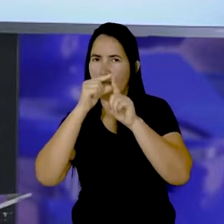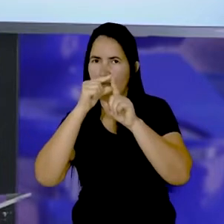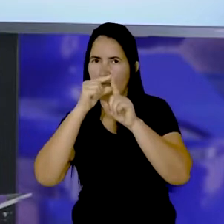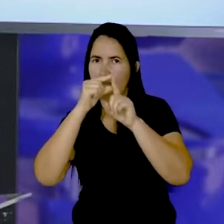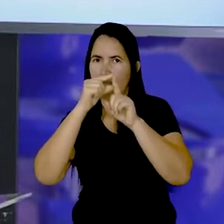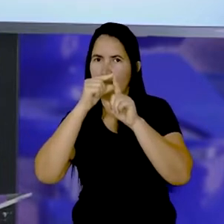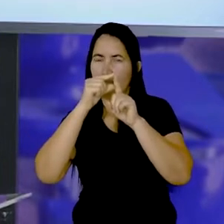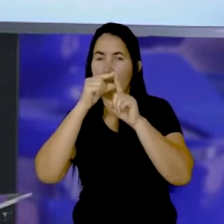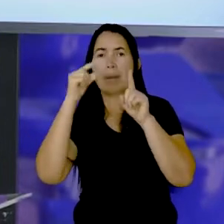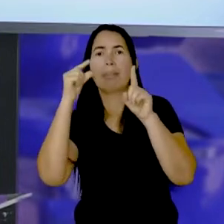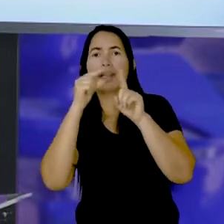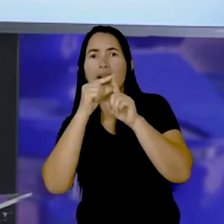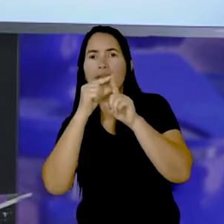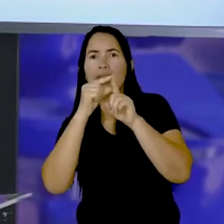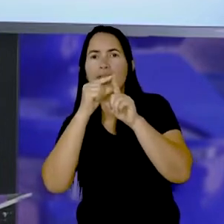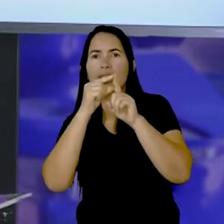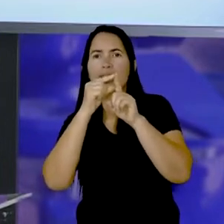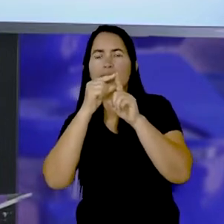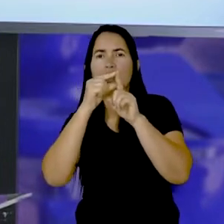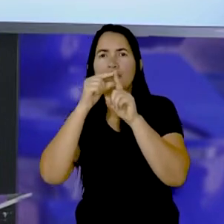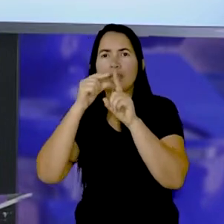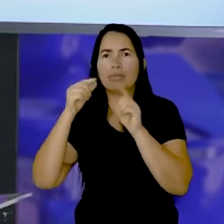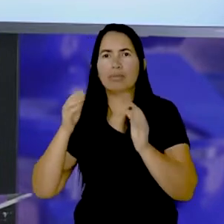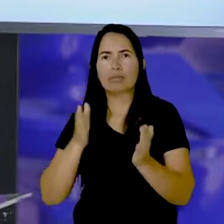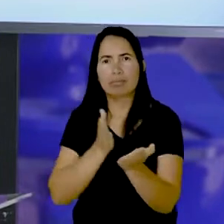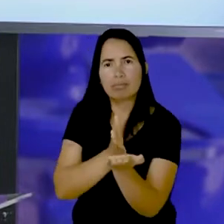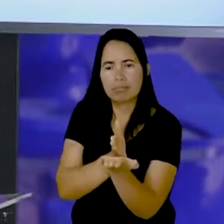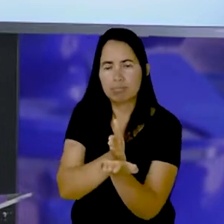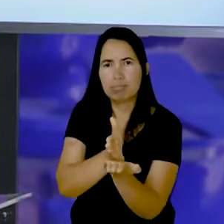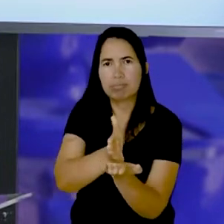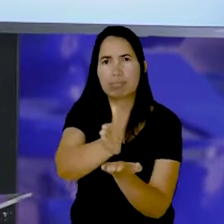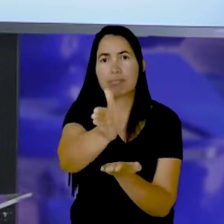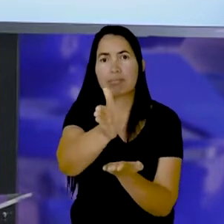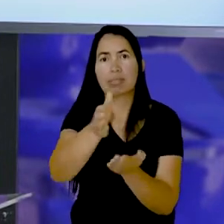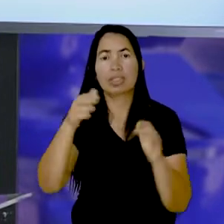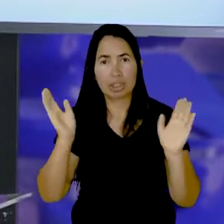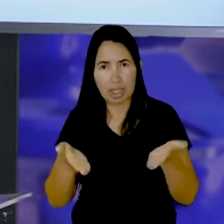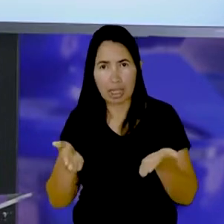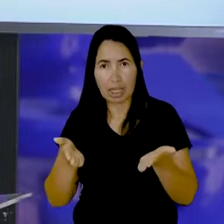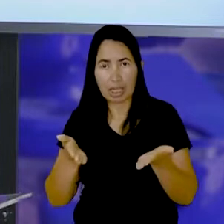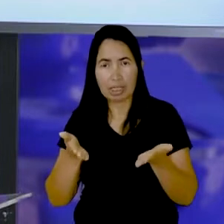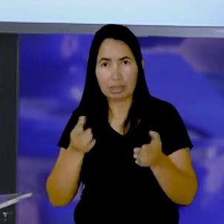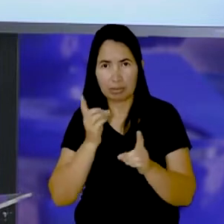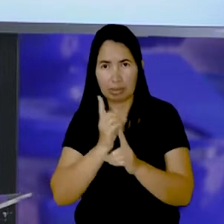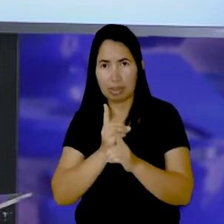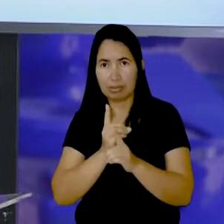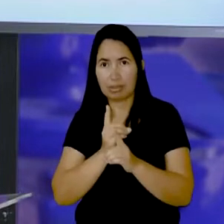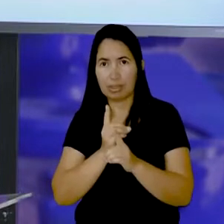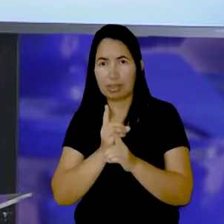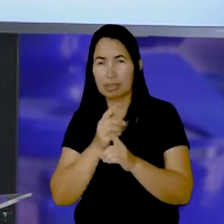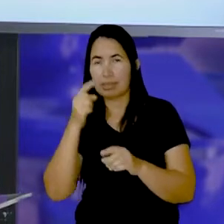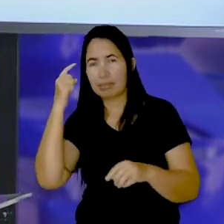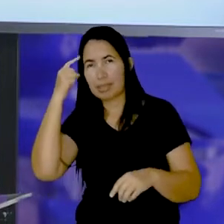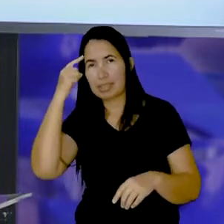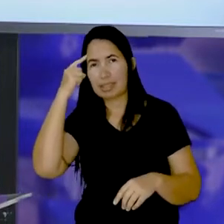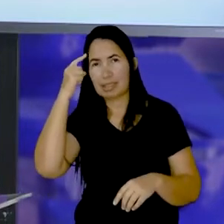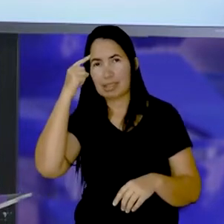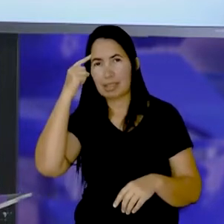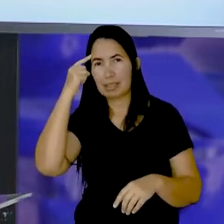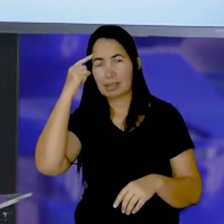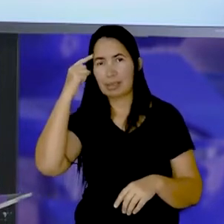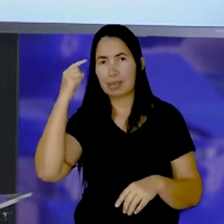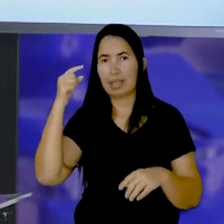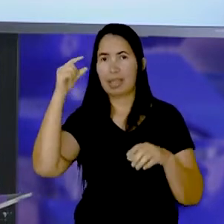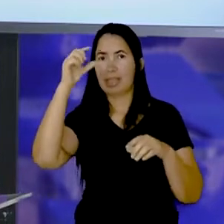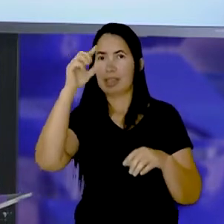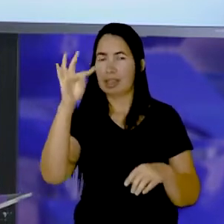E na palavra estrada Vocês já encontraram? Se vocês estão pensando na letra T e